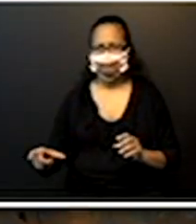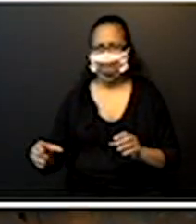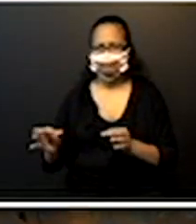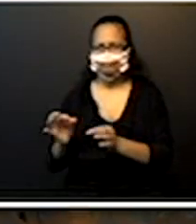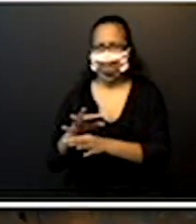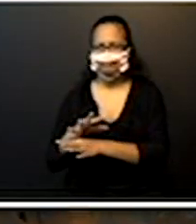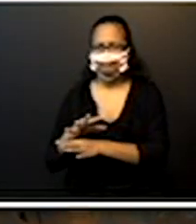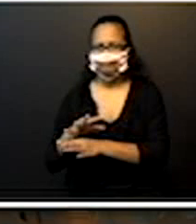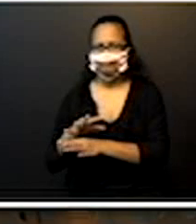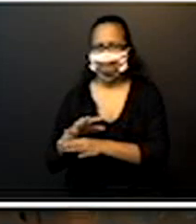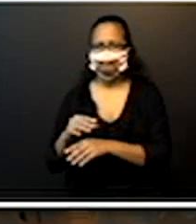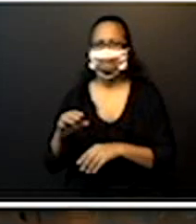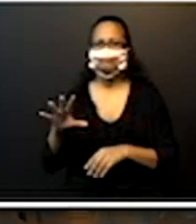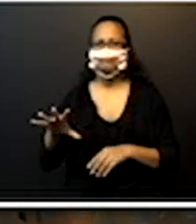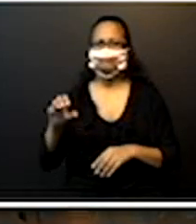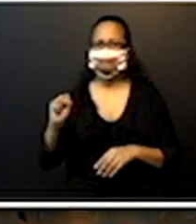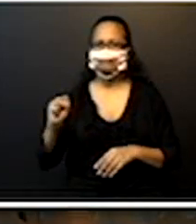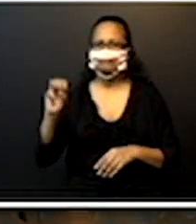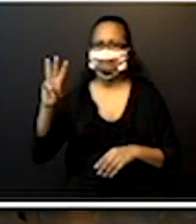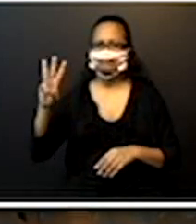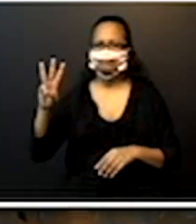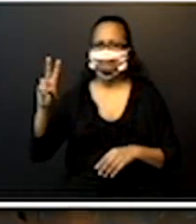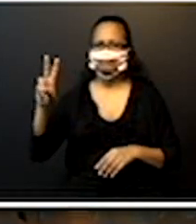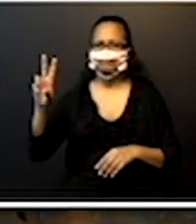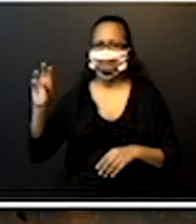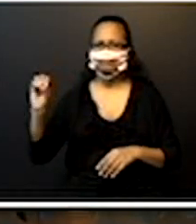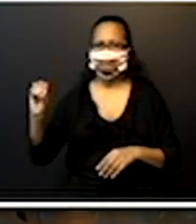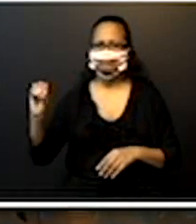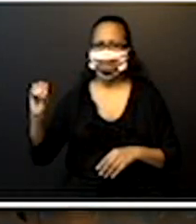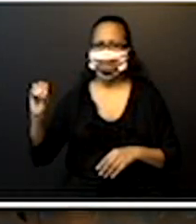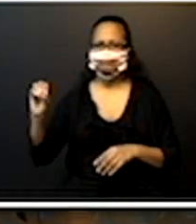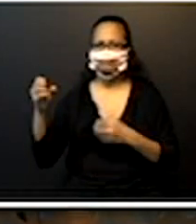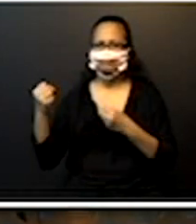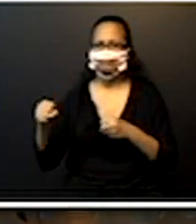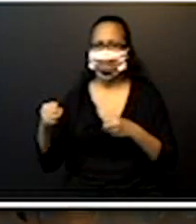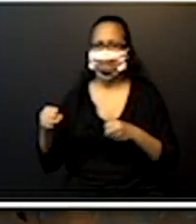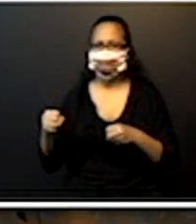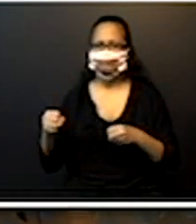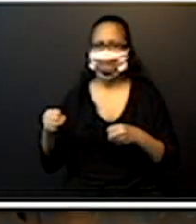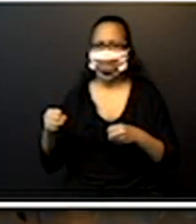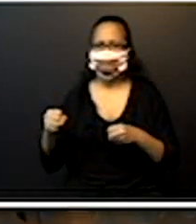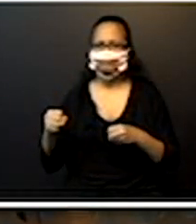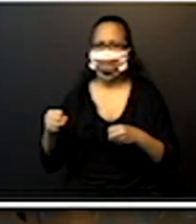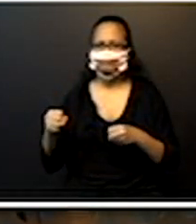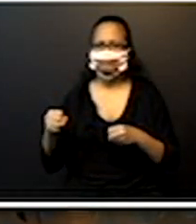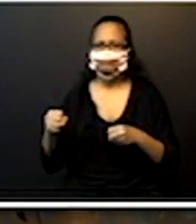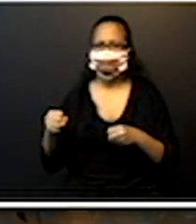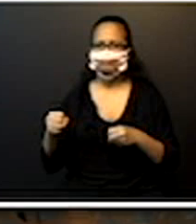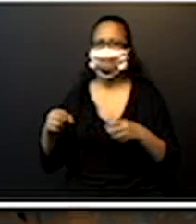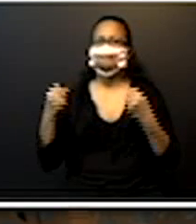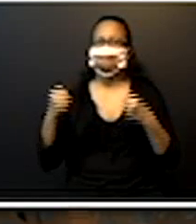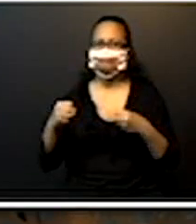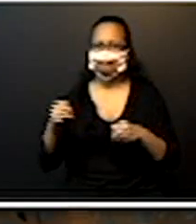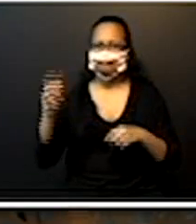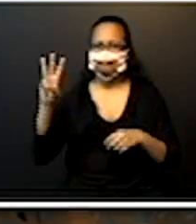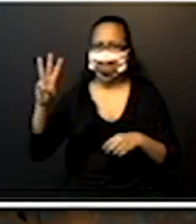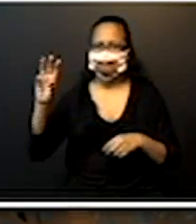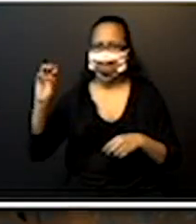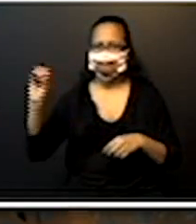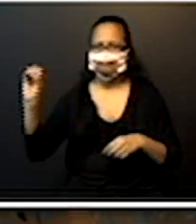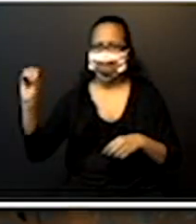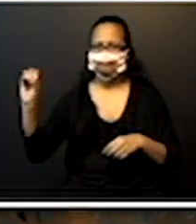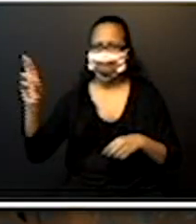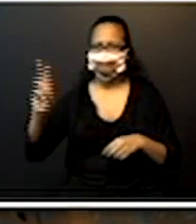pra eu pegar 320, ó, eu preciso primeiramente de 300 reais. 100,